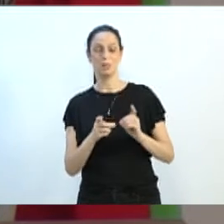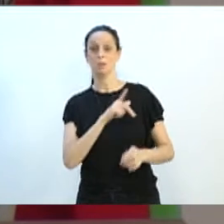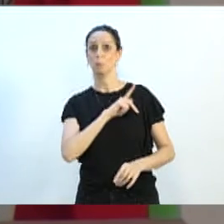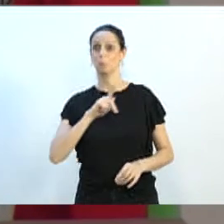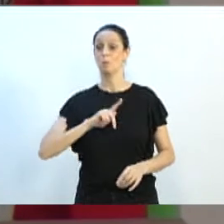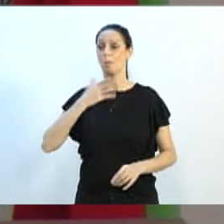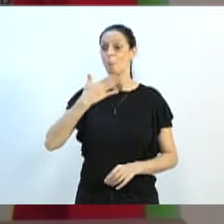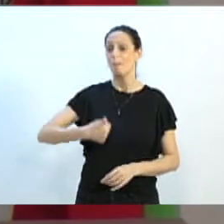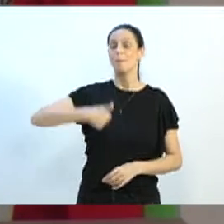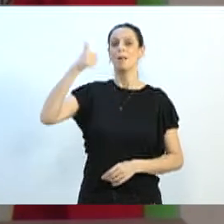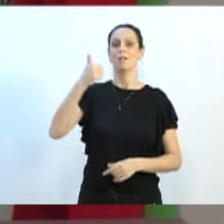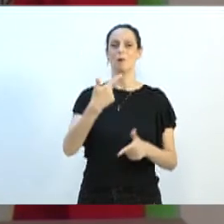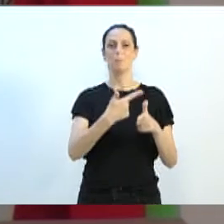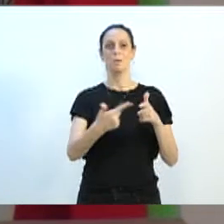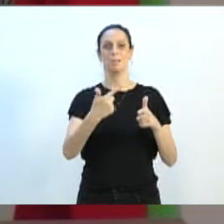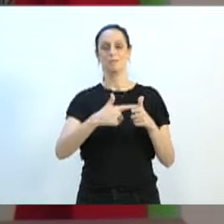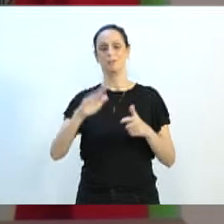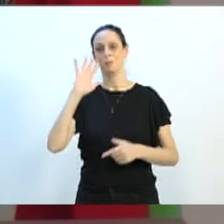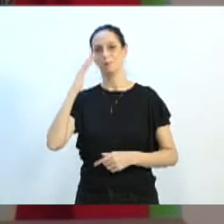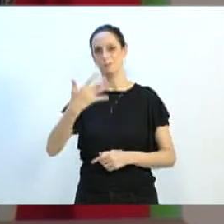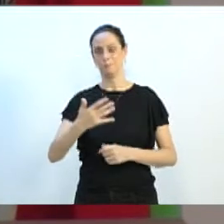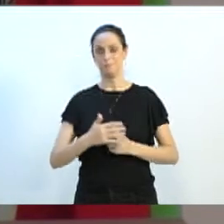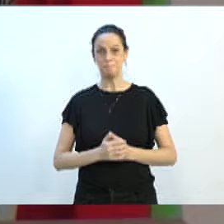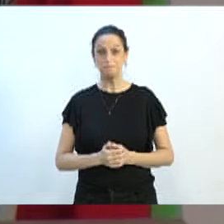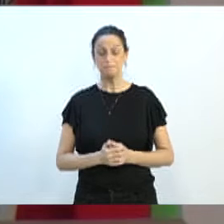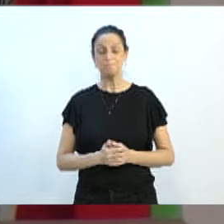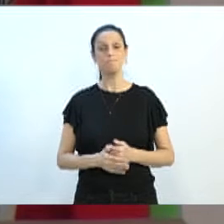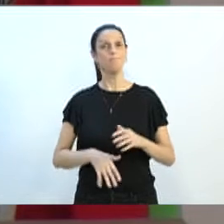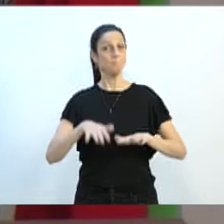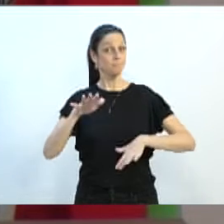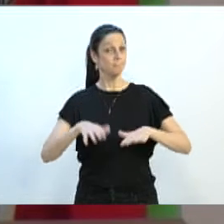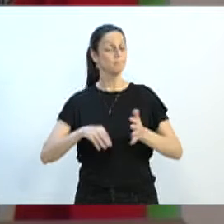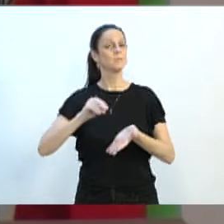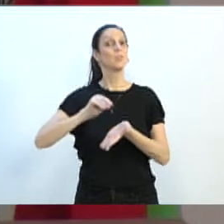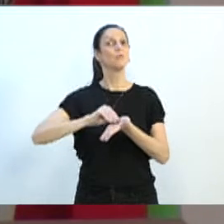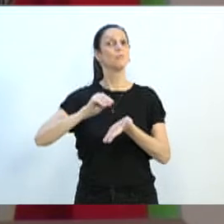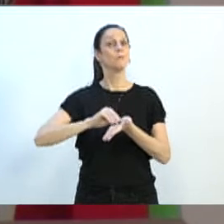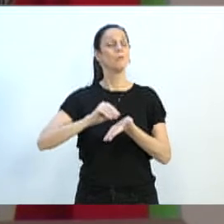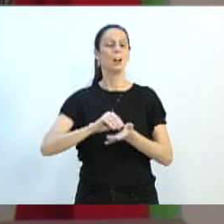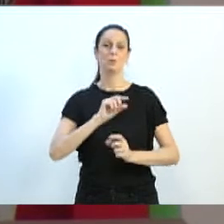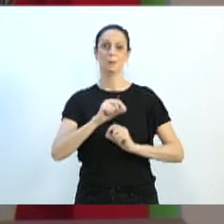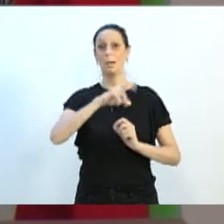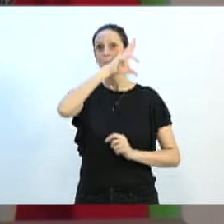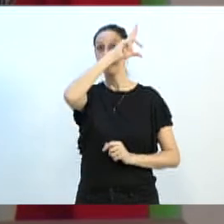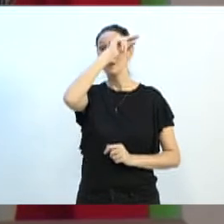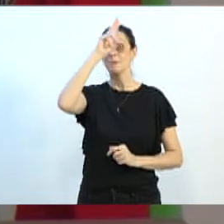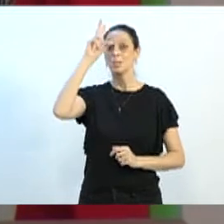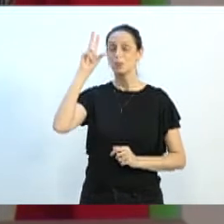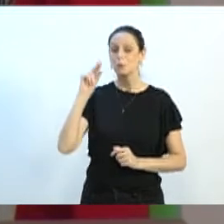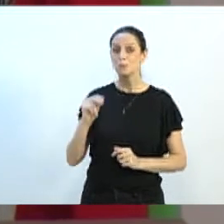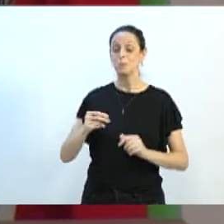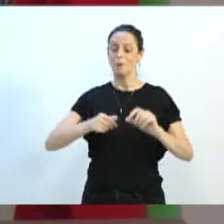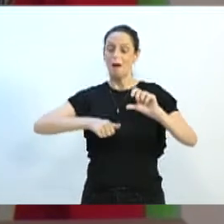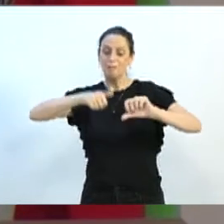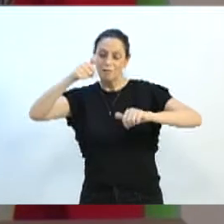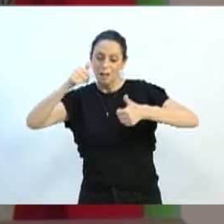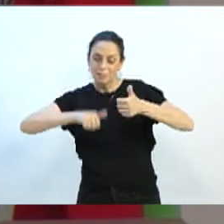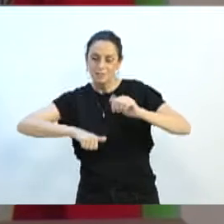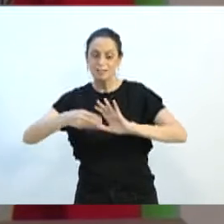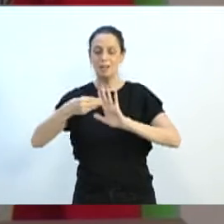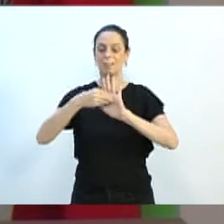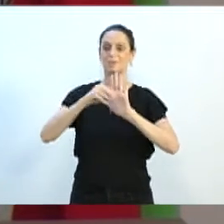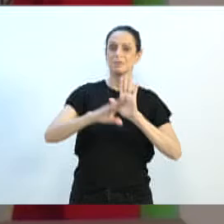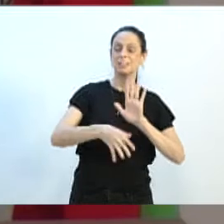para resolver as demandas que chegam. Então, falta um pouco desse carinho maior nesse processo de análise de algumas indicações, algumas